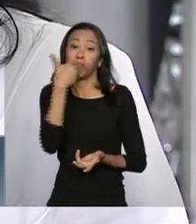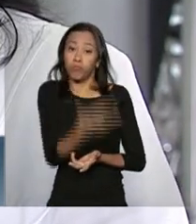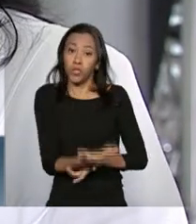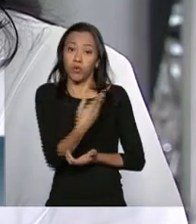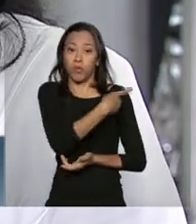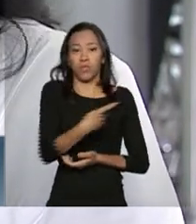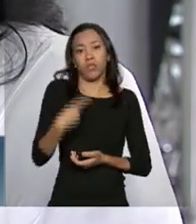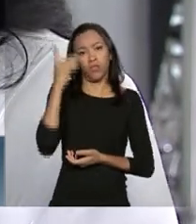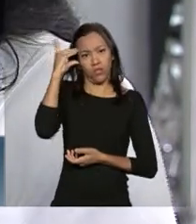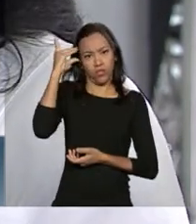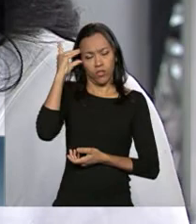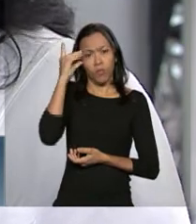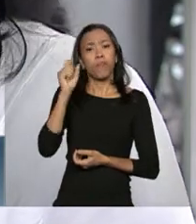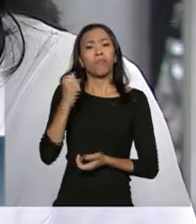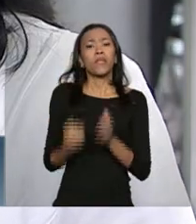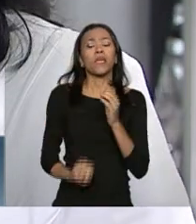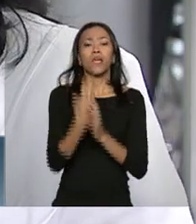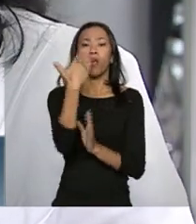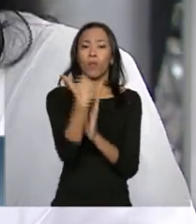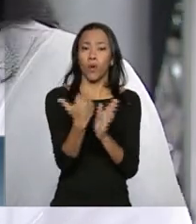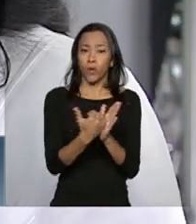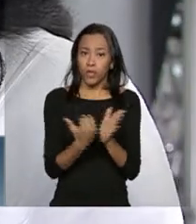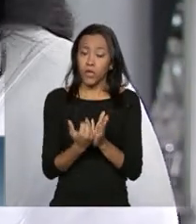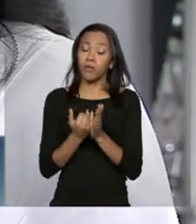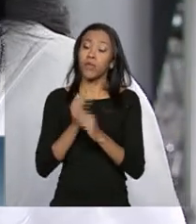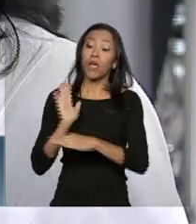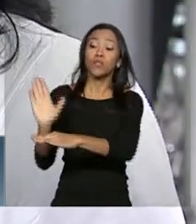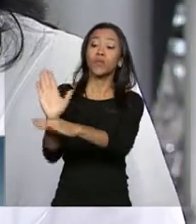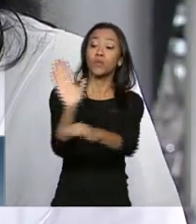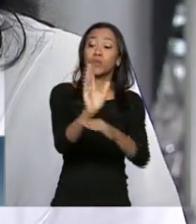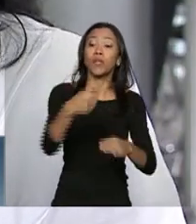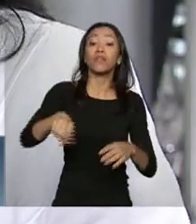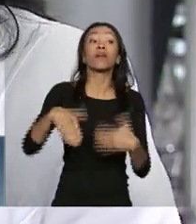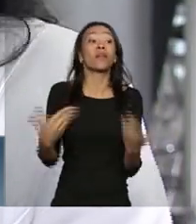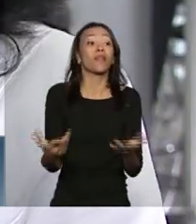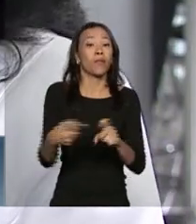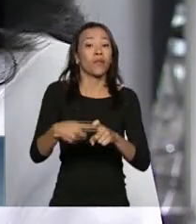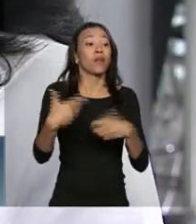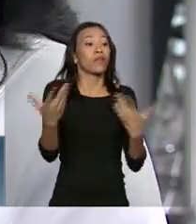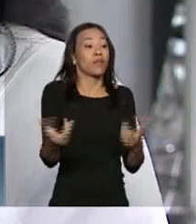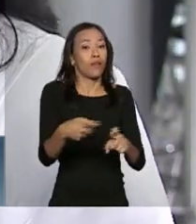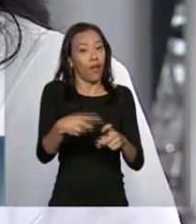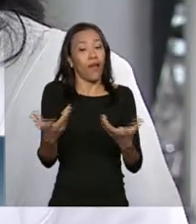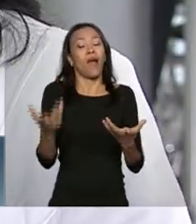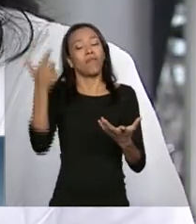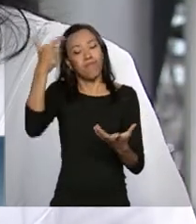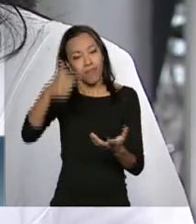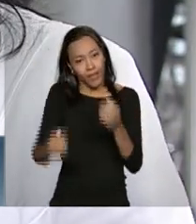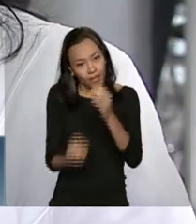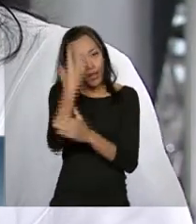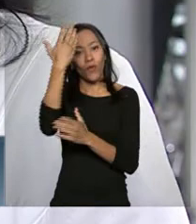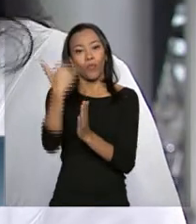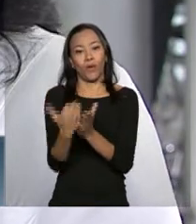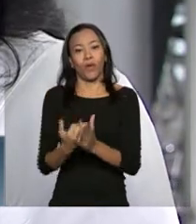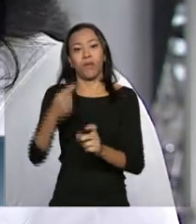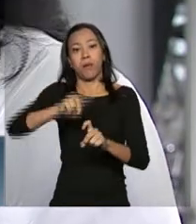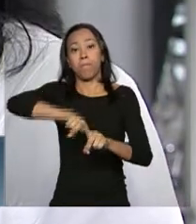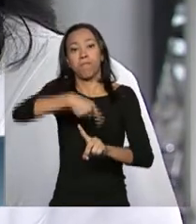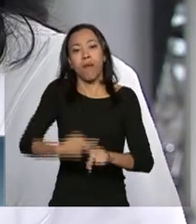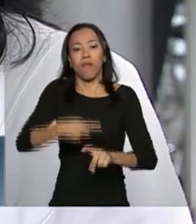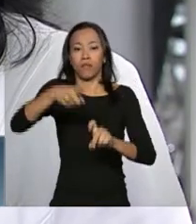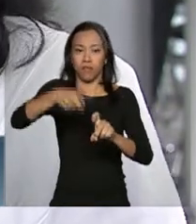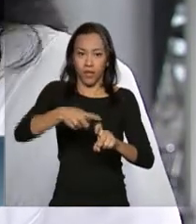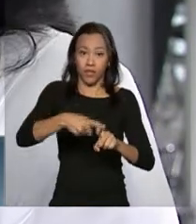a criação de um programa que atendesse a nossa campanha Cadê o Médico e criou-se o Mais Médicos. Então a Frente Nacional de